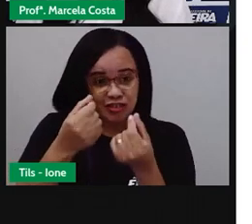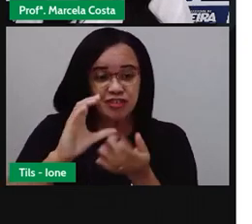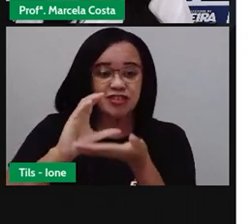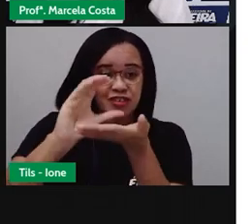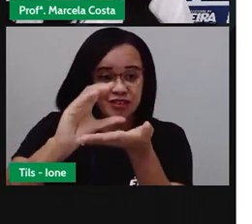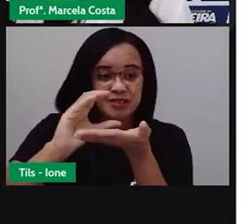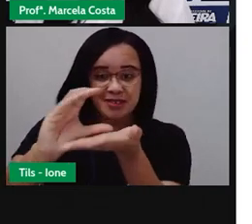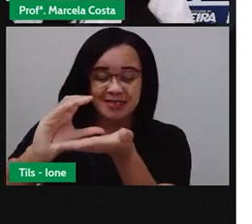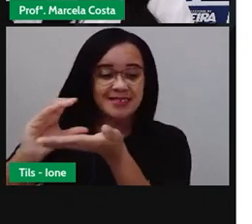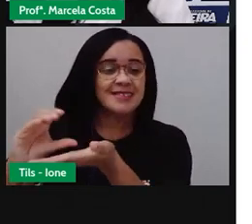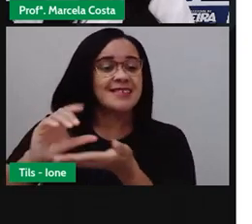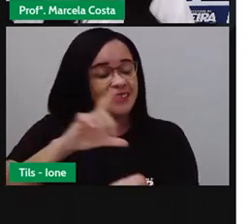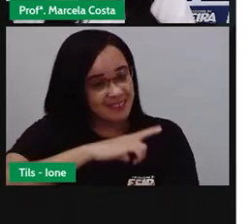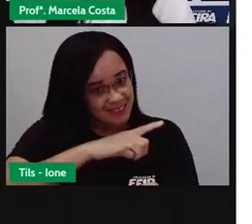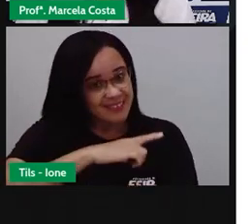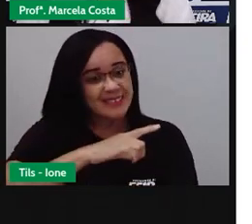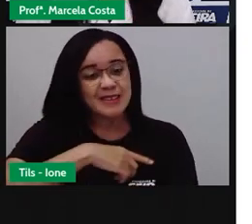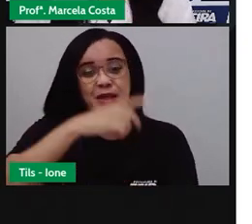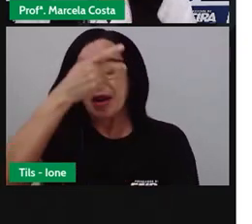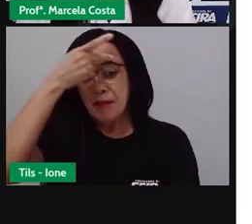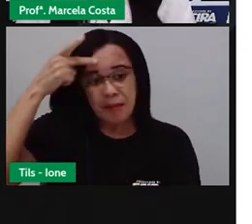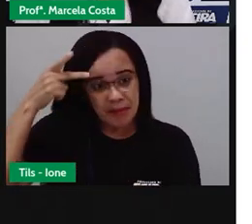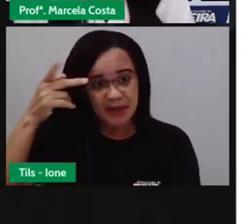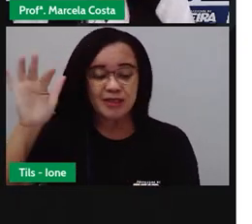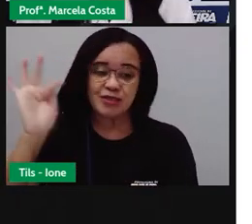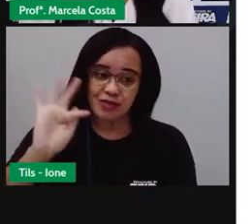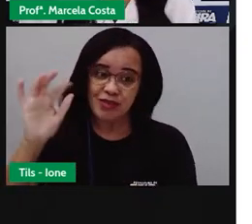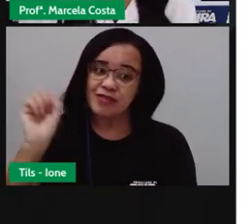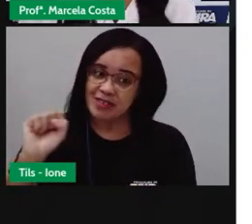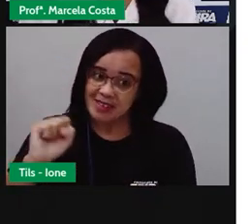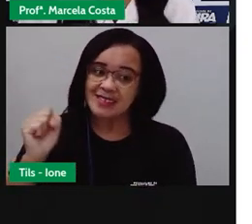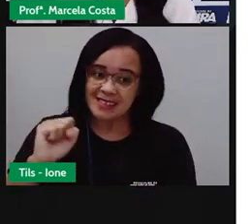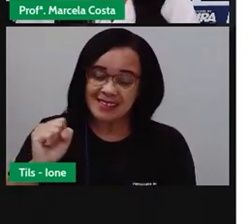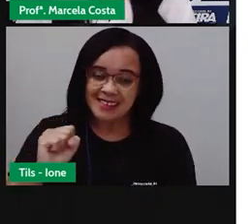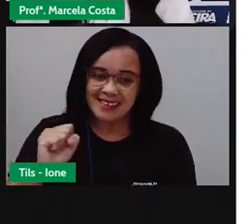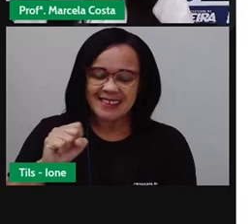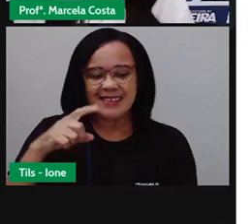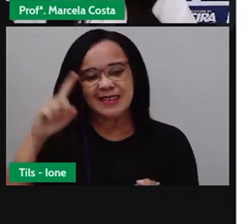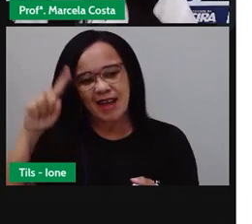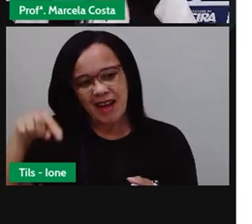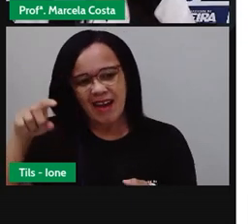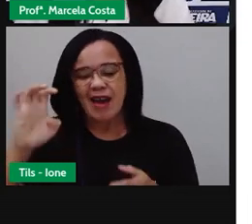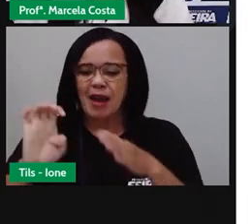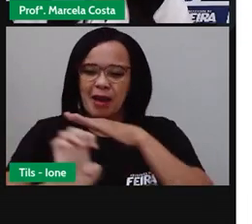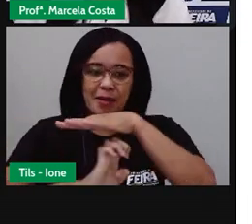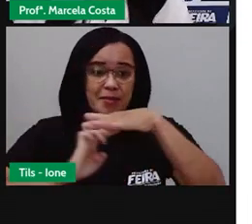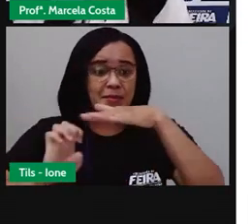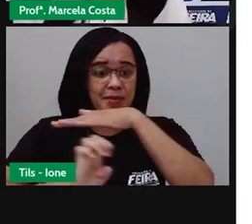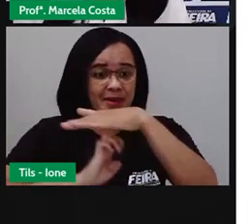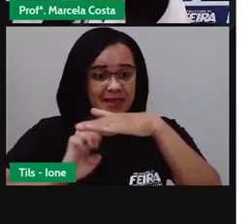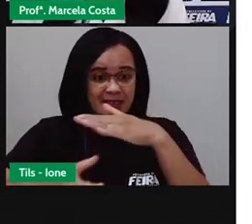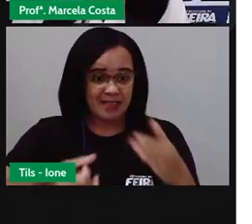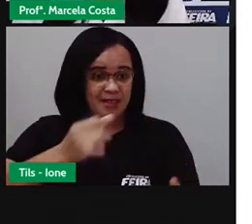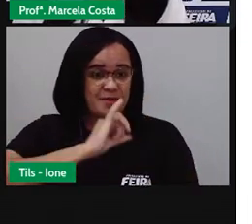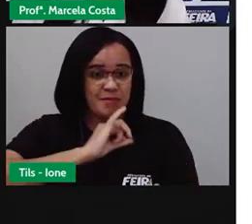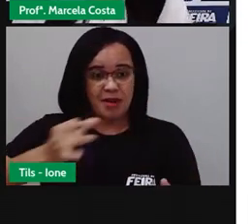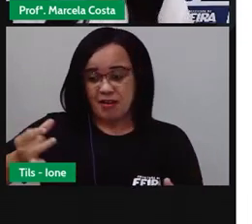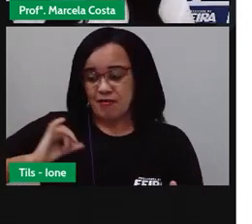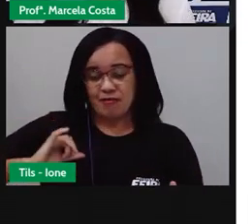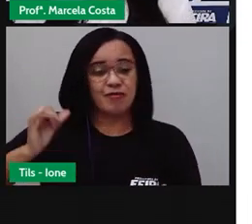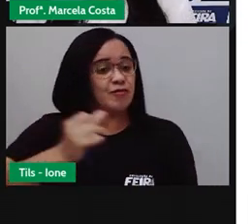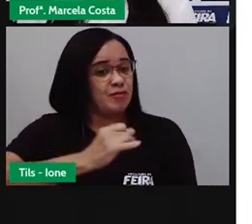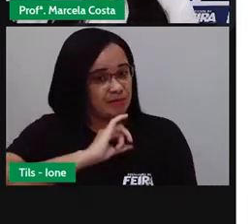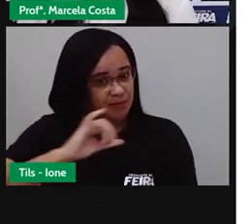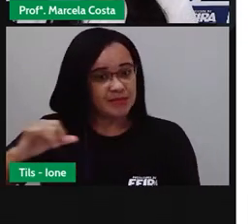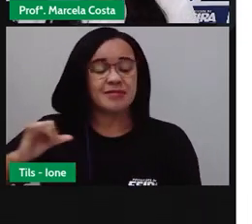a empresa do Boticário, né, que é uma fábrica que tem aqui no município,